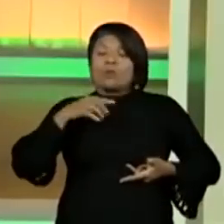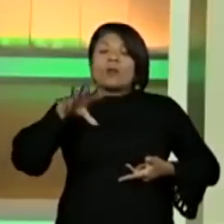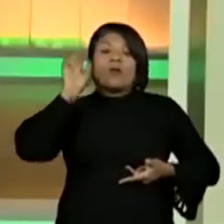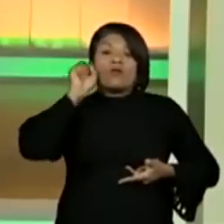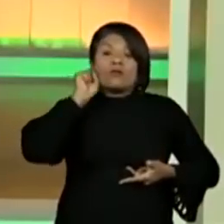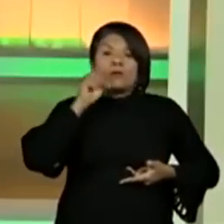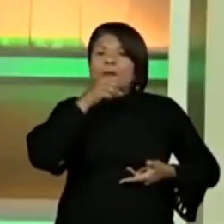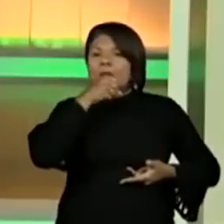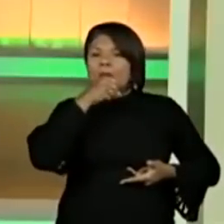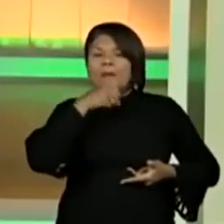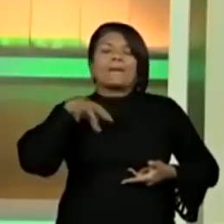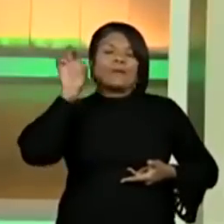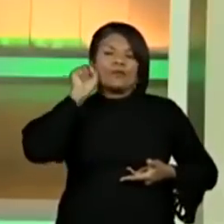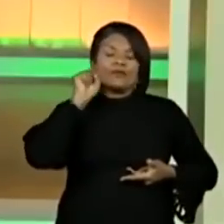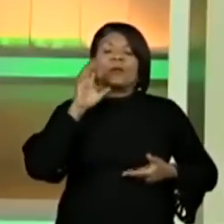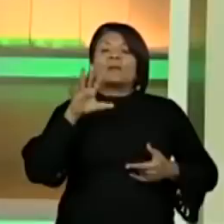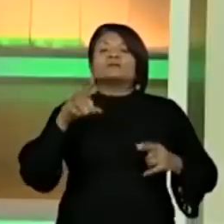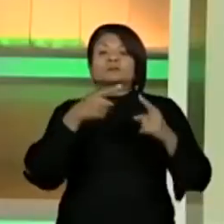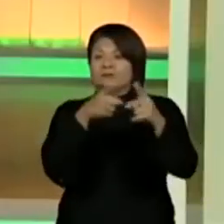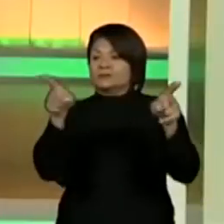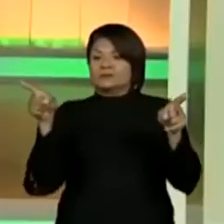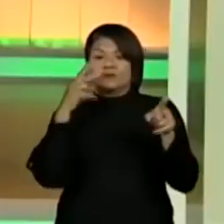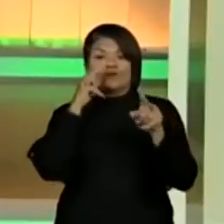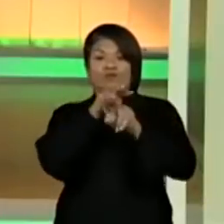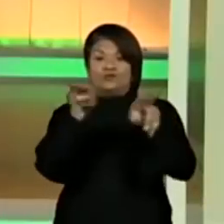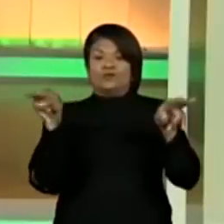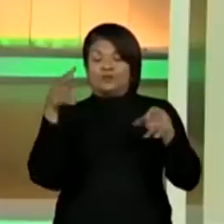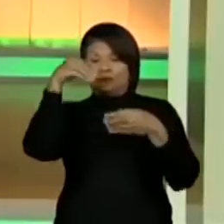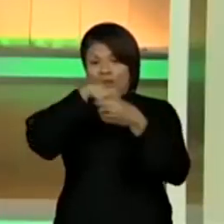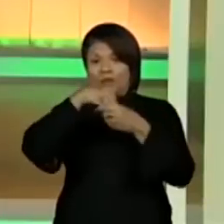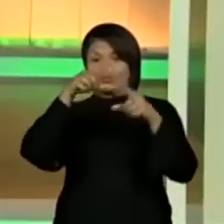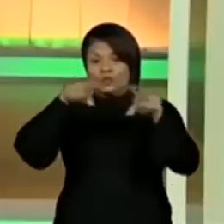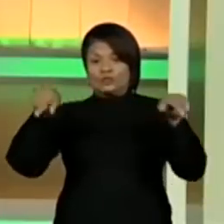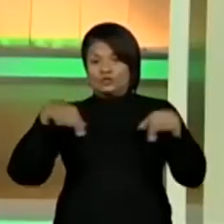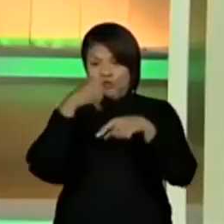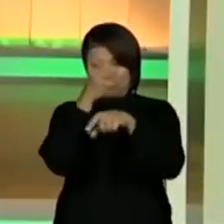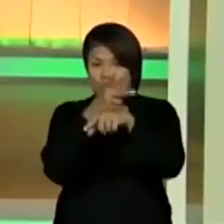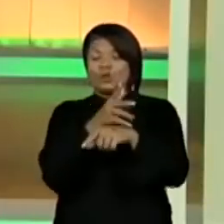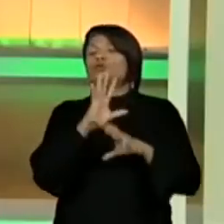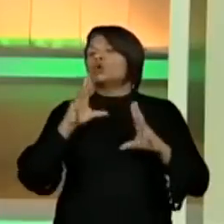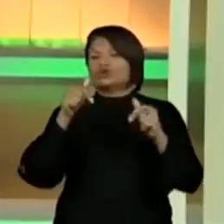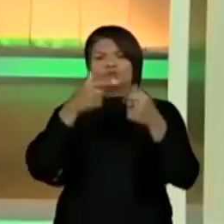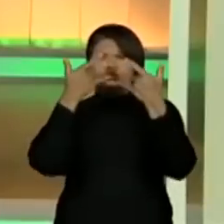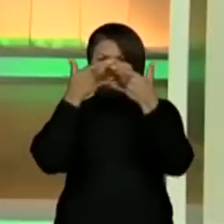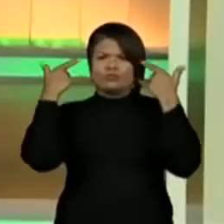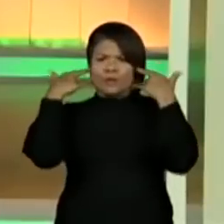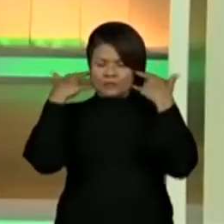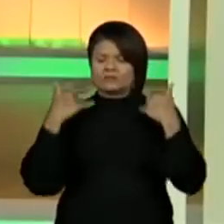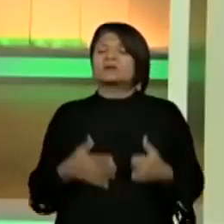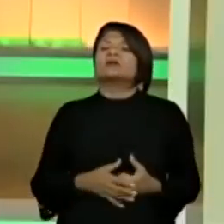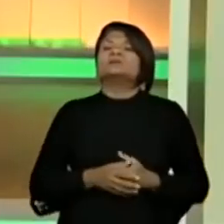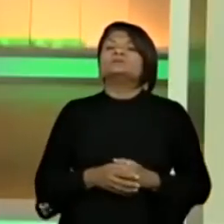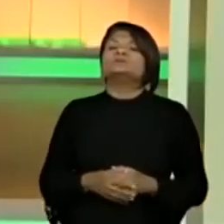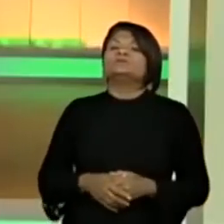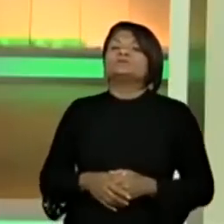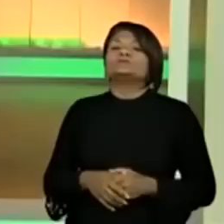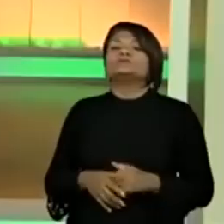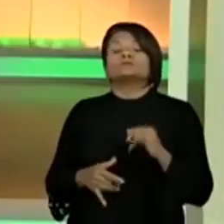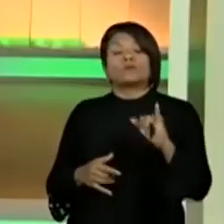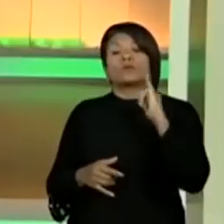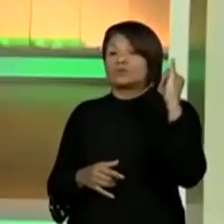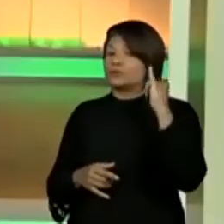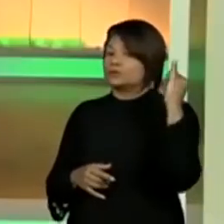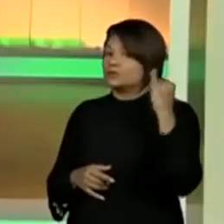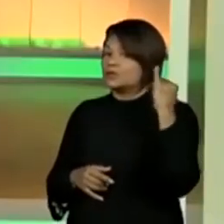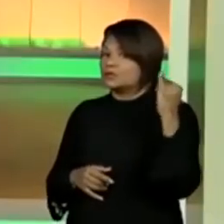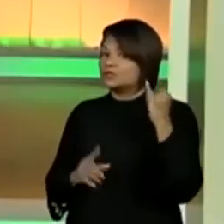bem, mas todo mundo está aqui com máscara. gente fica aqui dentro do estúdio quando não gravando com máscara. Então, é muito